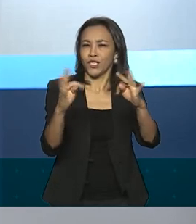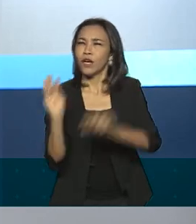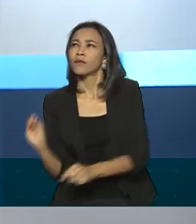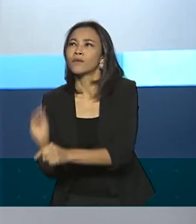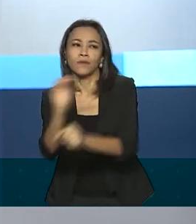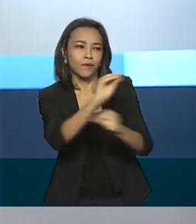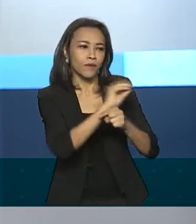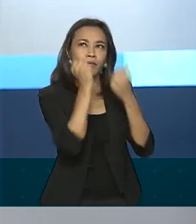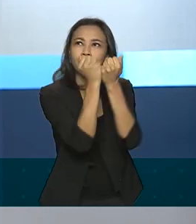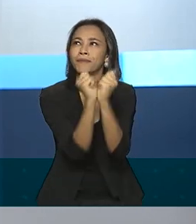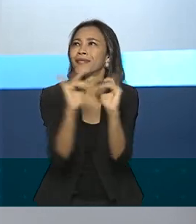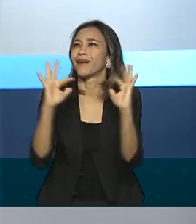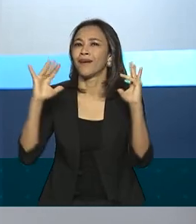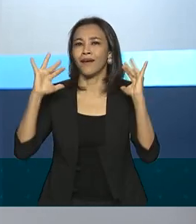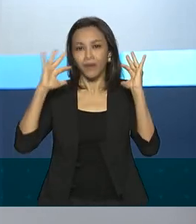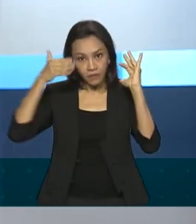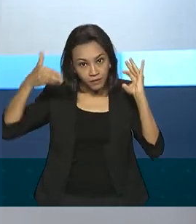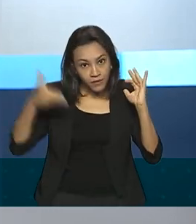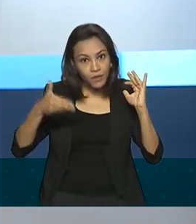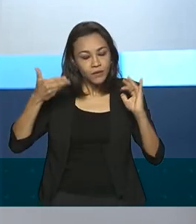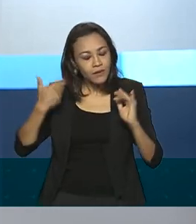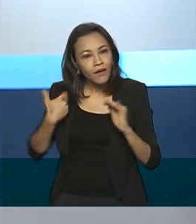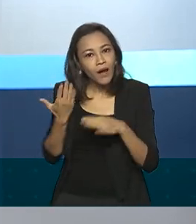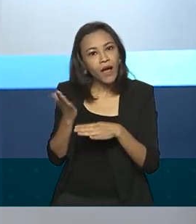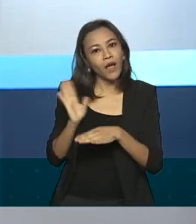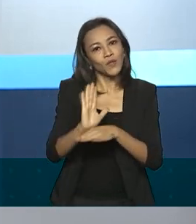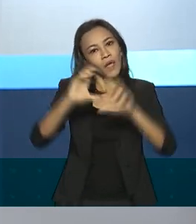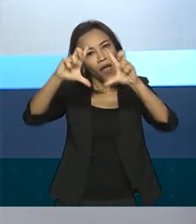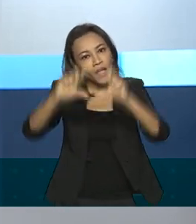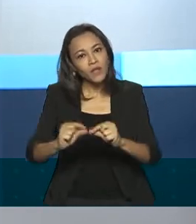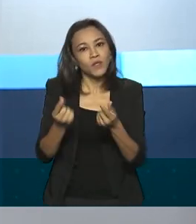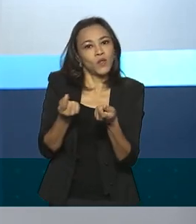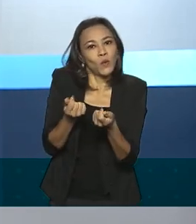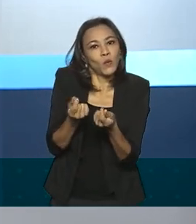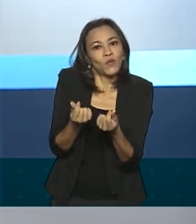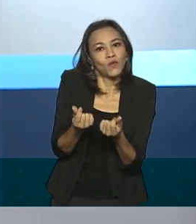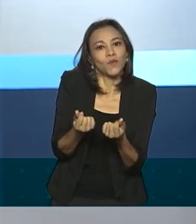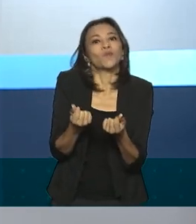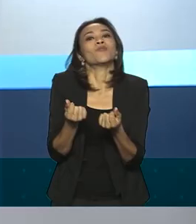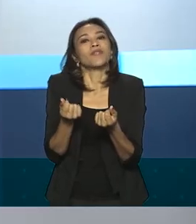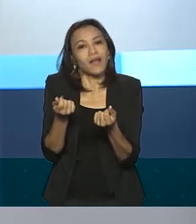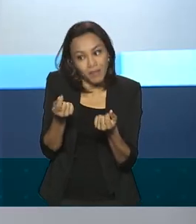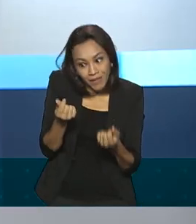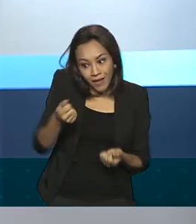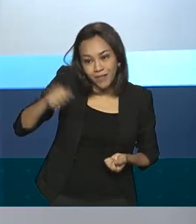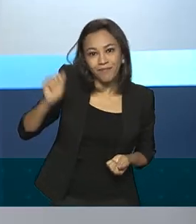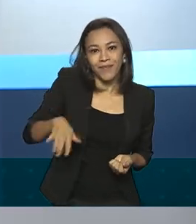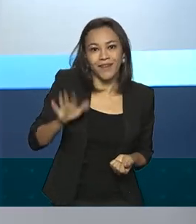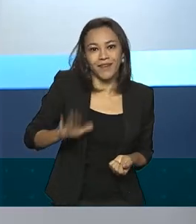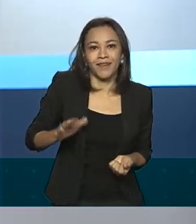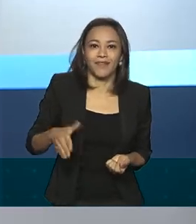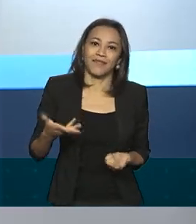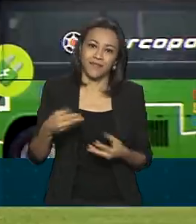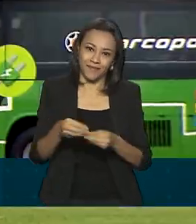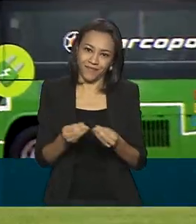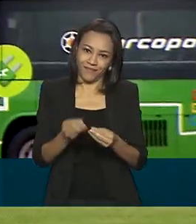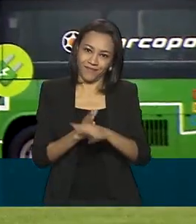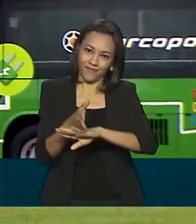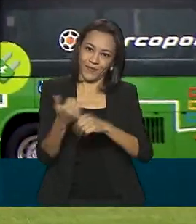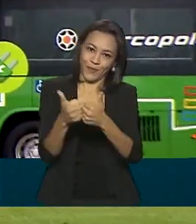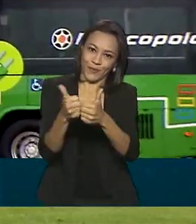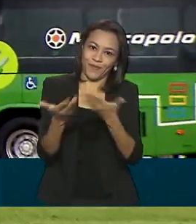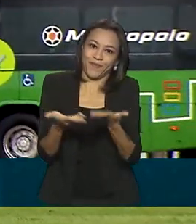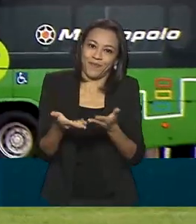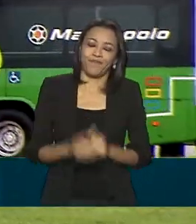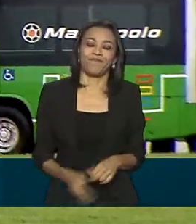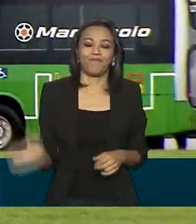meio ambiente, ainda pode ajudar a reduzir o custo do transporte de massa, deixando as passagens mais baratas. A